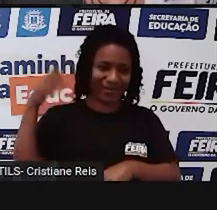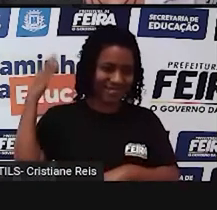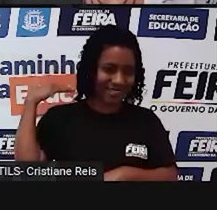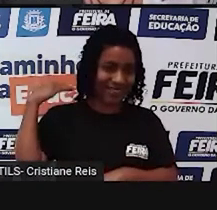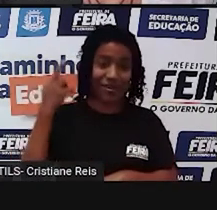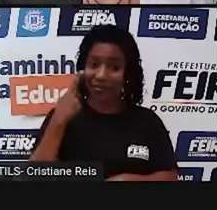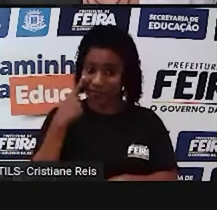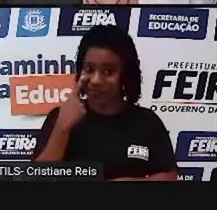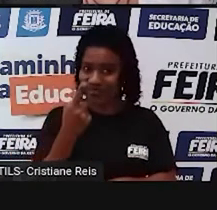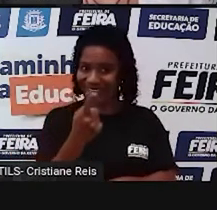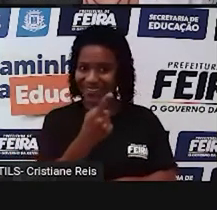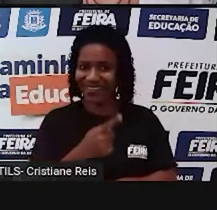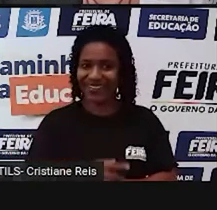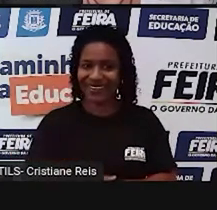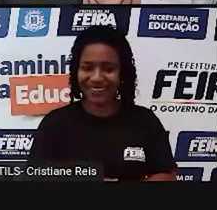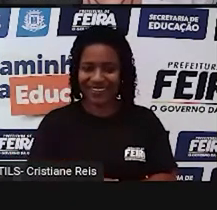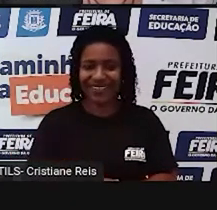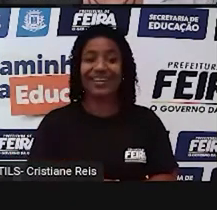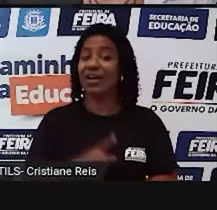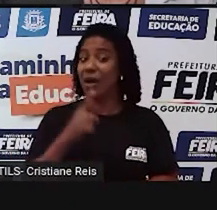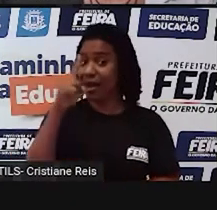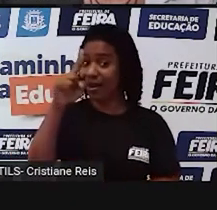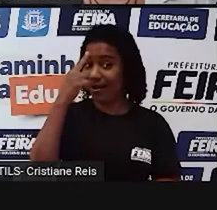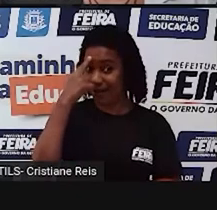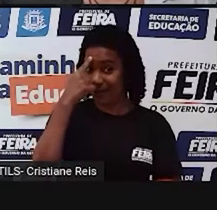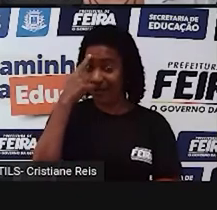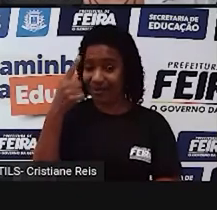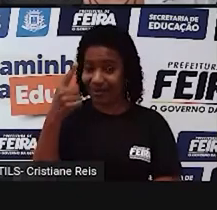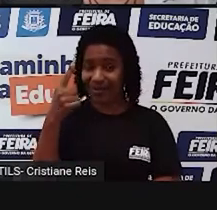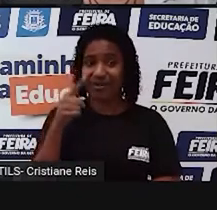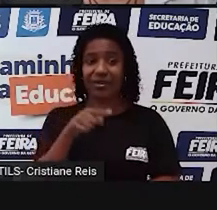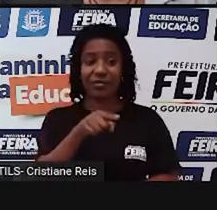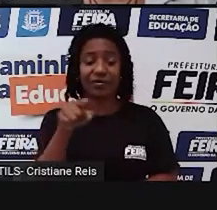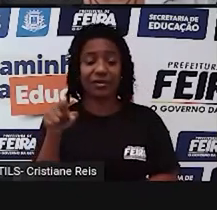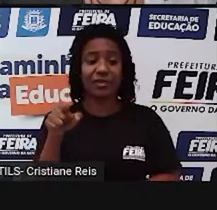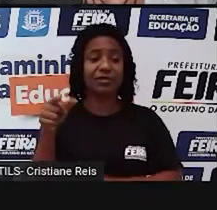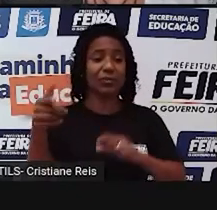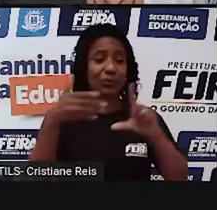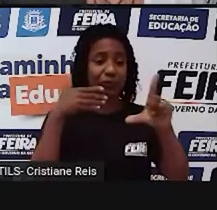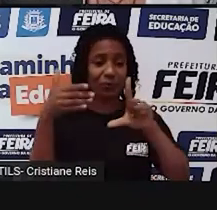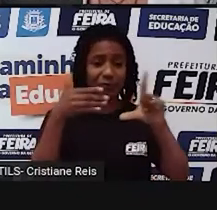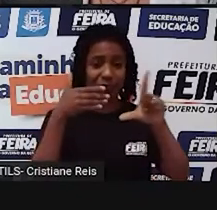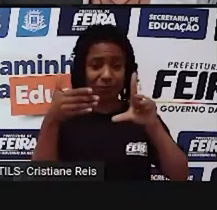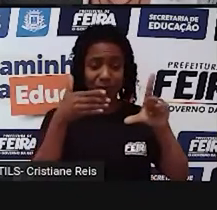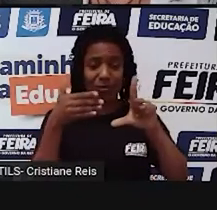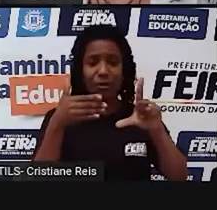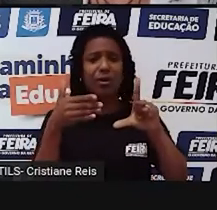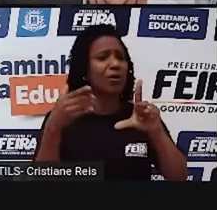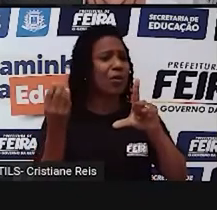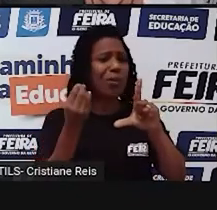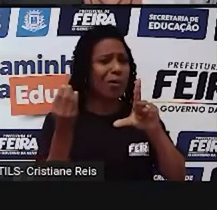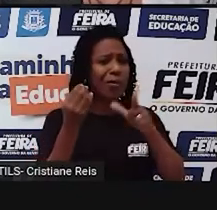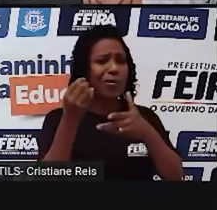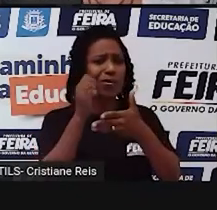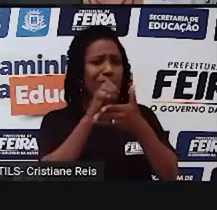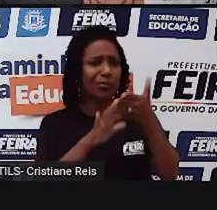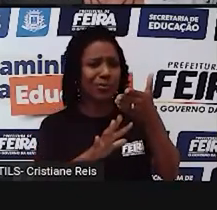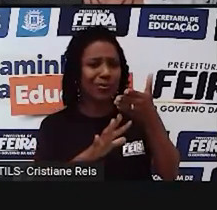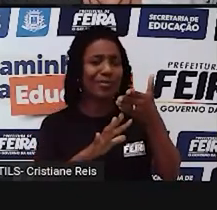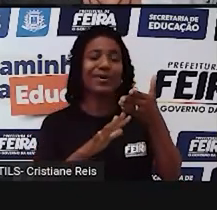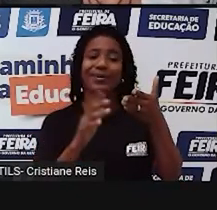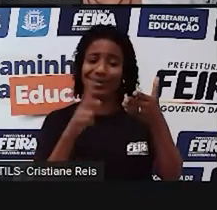Lembrando para vocês que essas atividades interativas estarão disponíveis no canal da